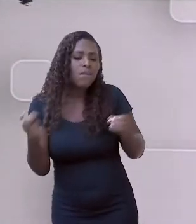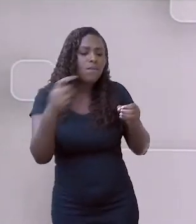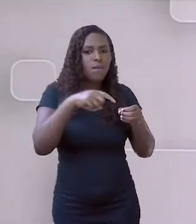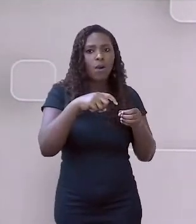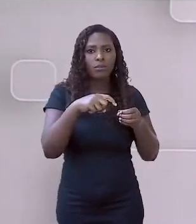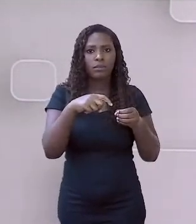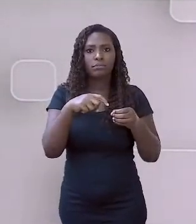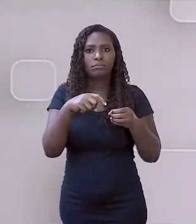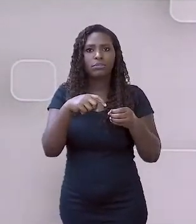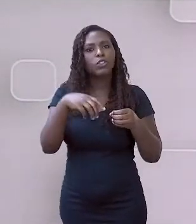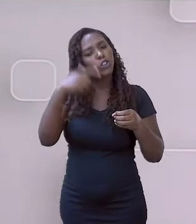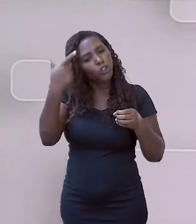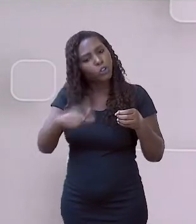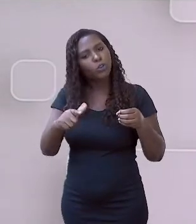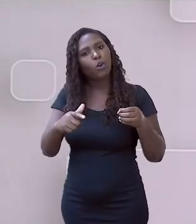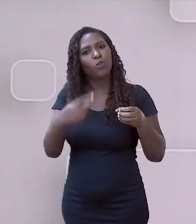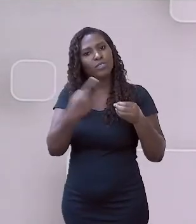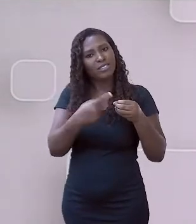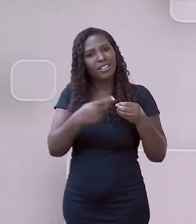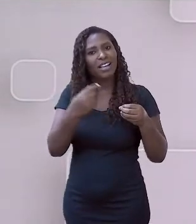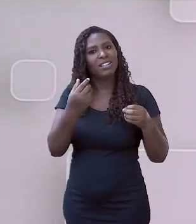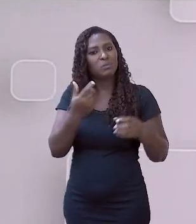adiantar, terminar no dia X.